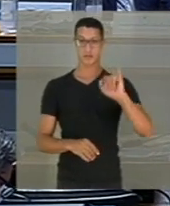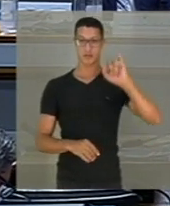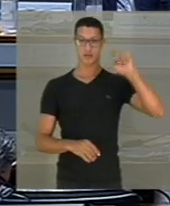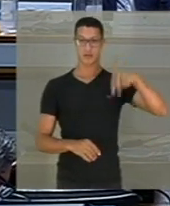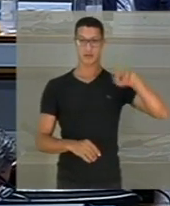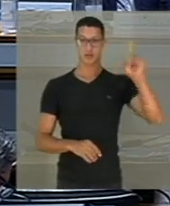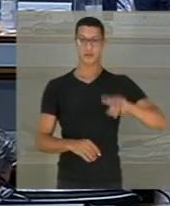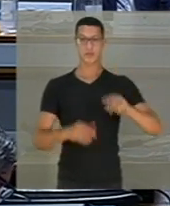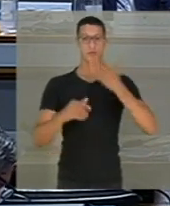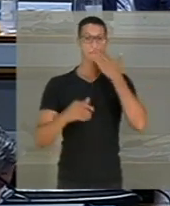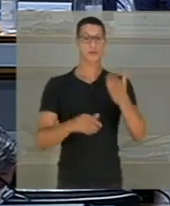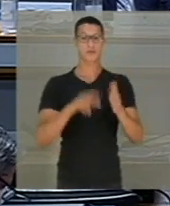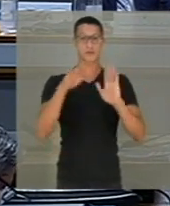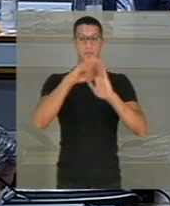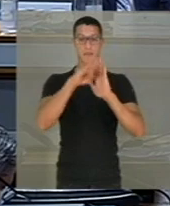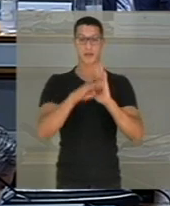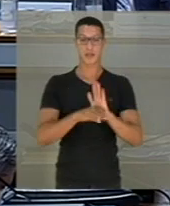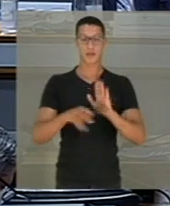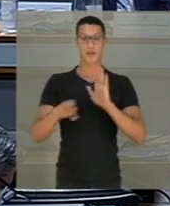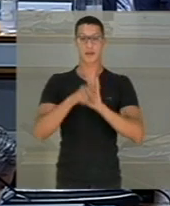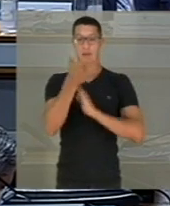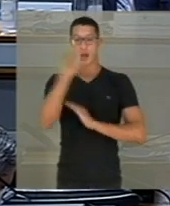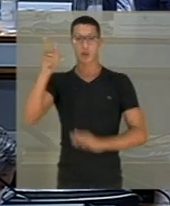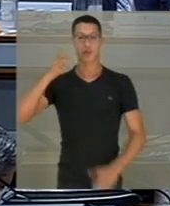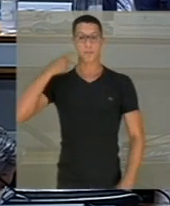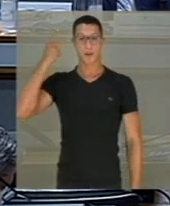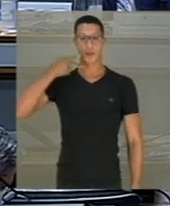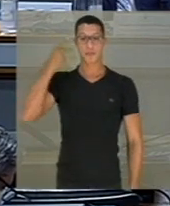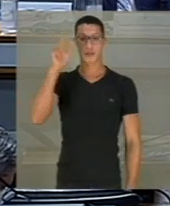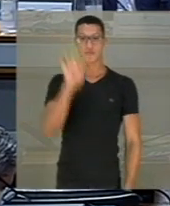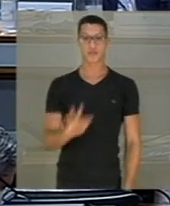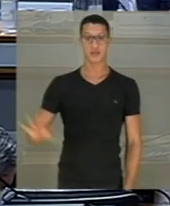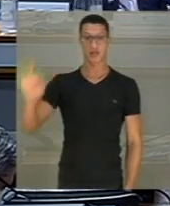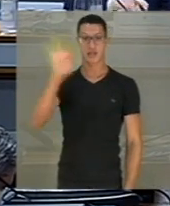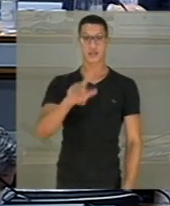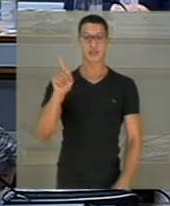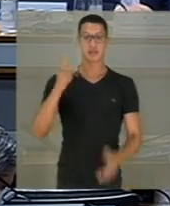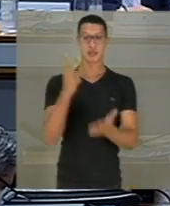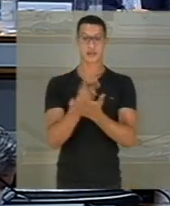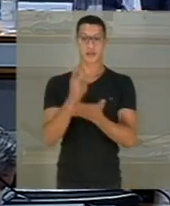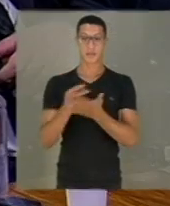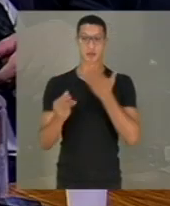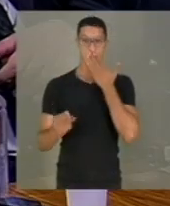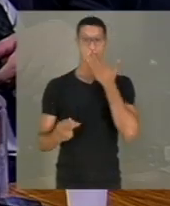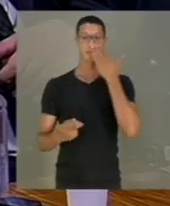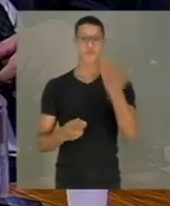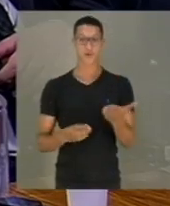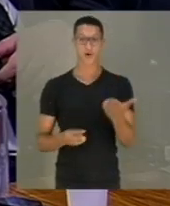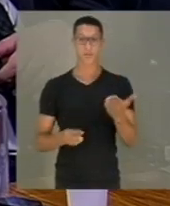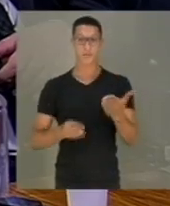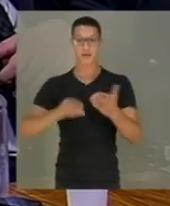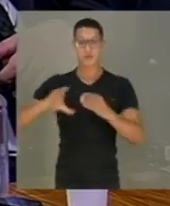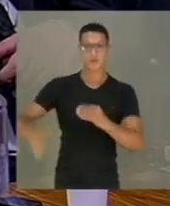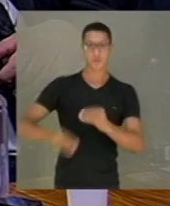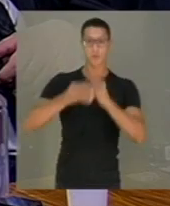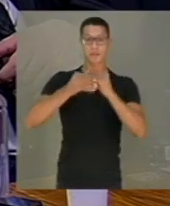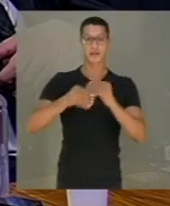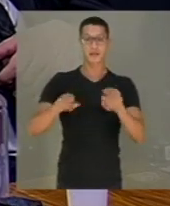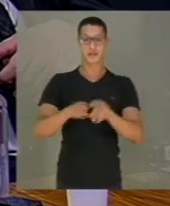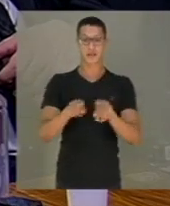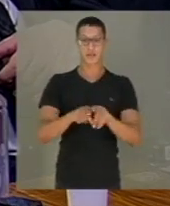pelos mesmos tipos penais que foram atribuídos a outros parlamentares federais que, da mesma forma, reiteradamente,